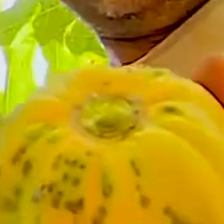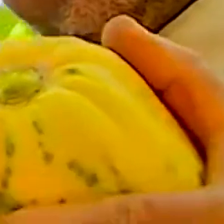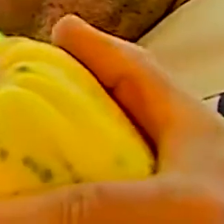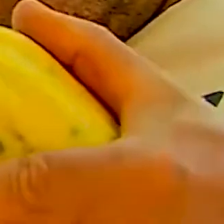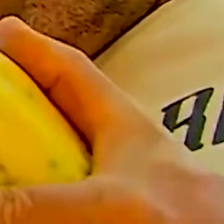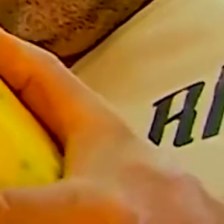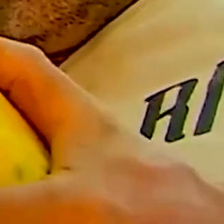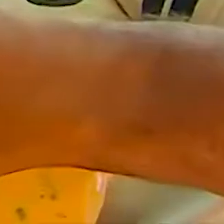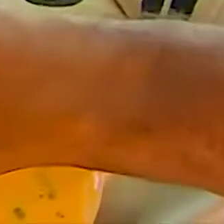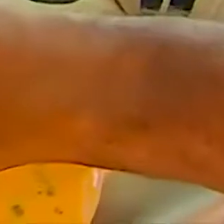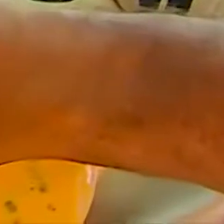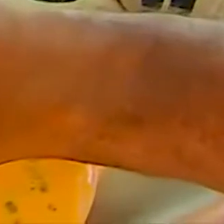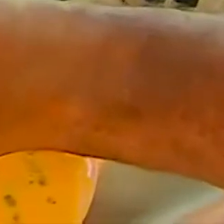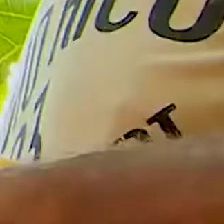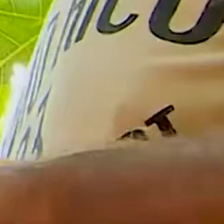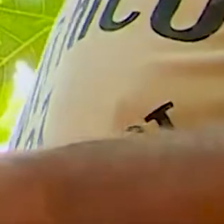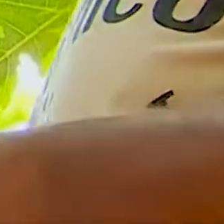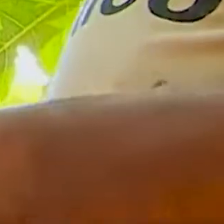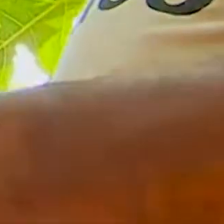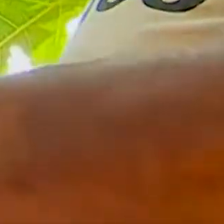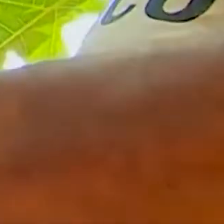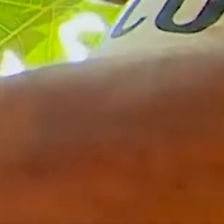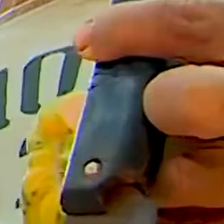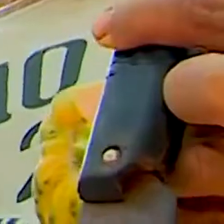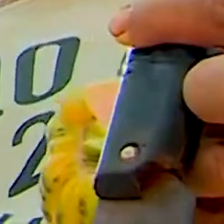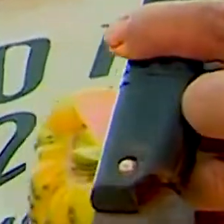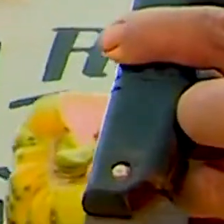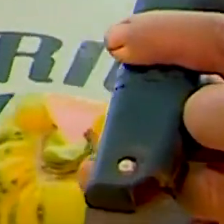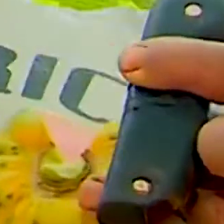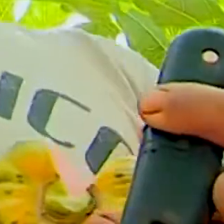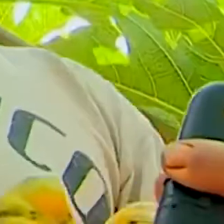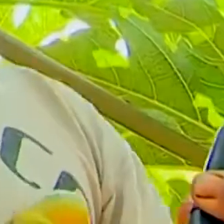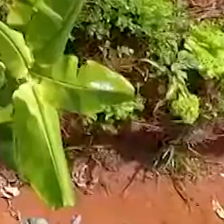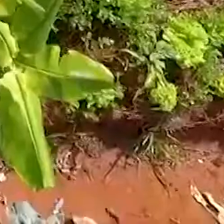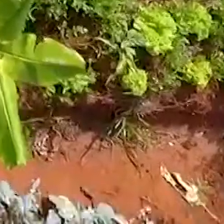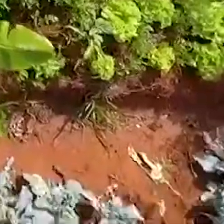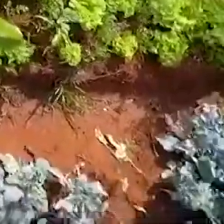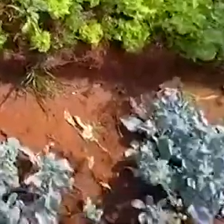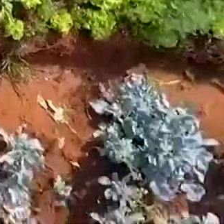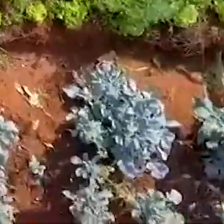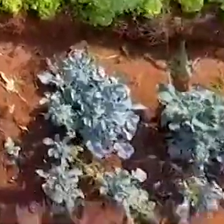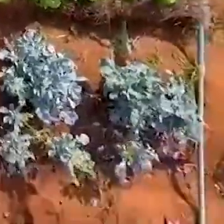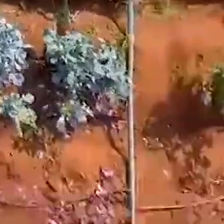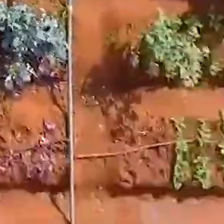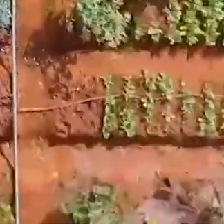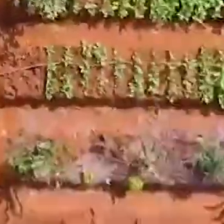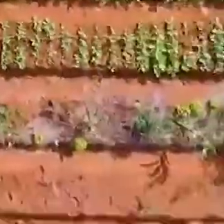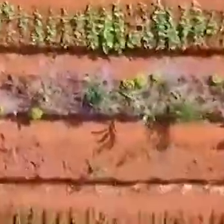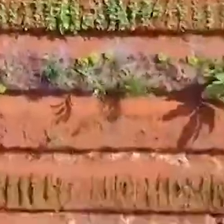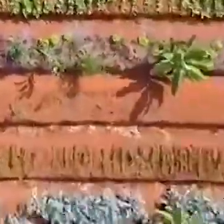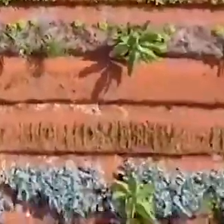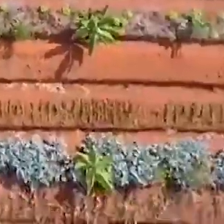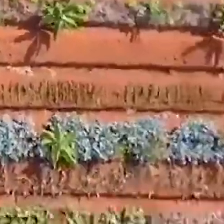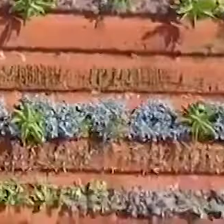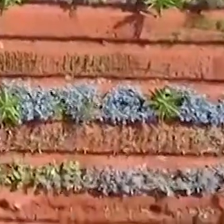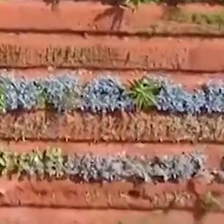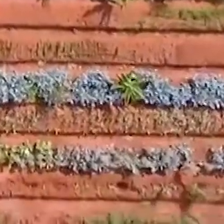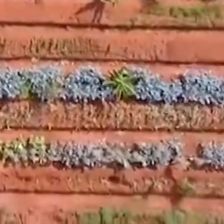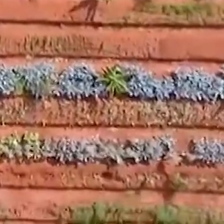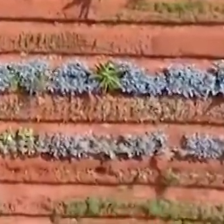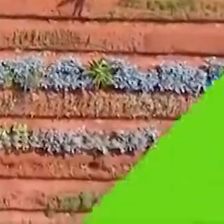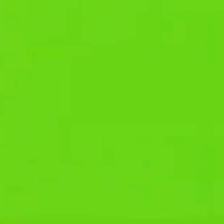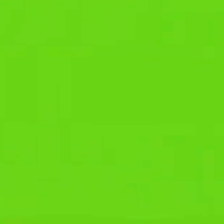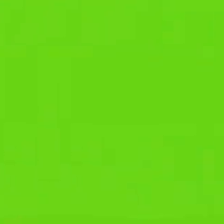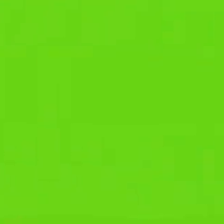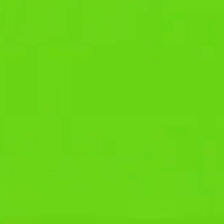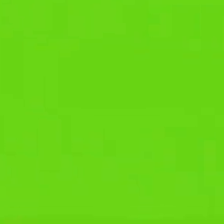orgânico, né? Um produto plantado em um sistema de agrofloresta. Eu não tenho um cliente, freguês. Eu tenho